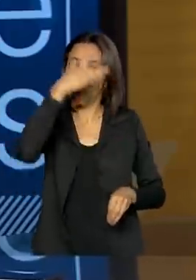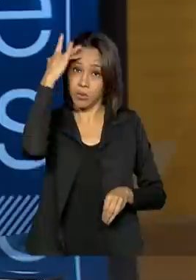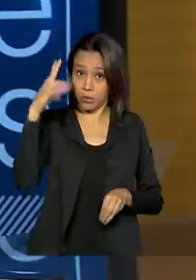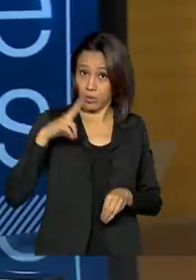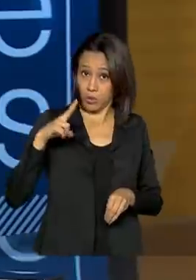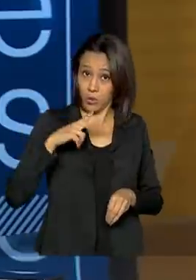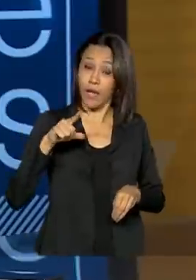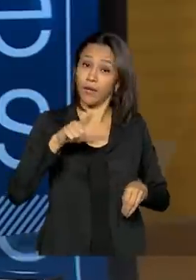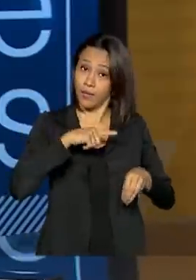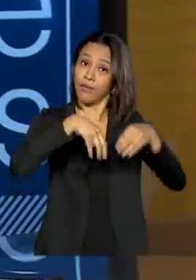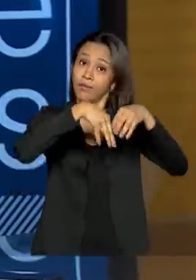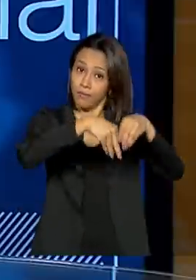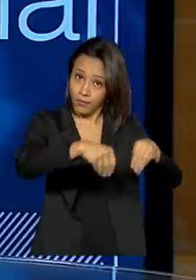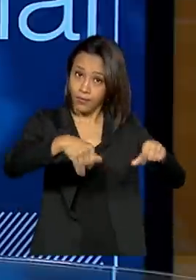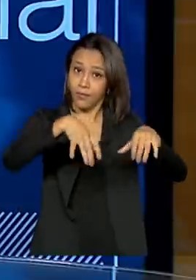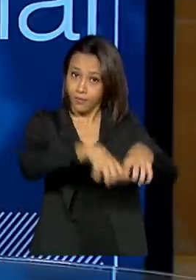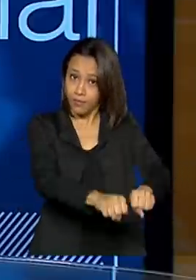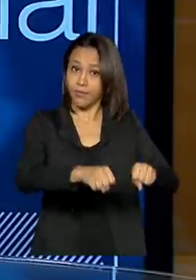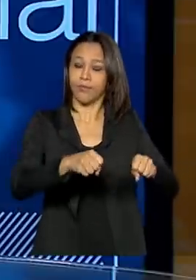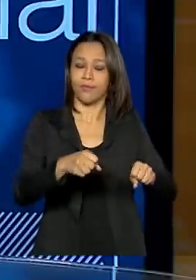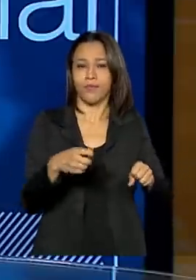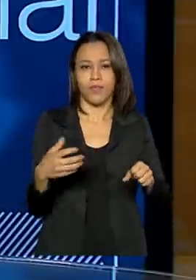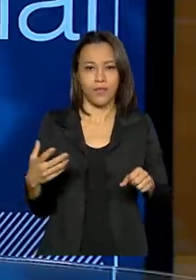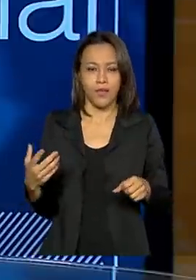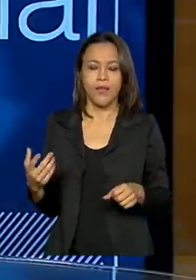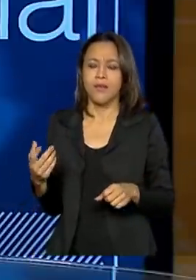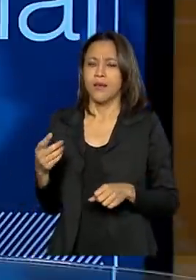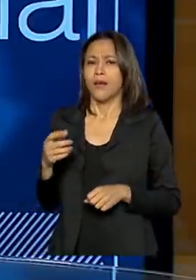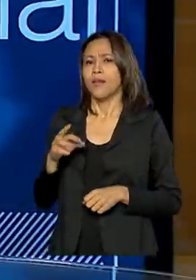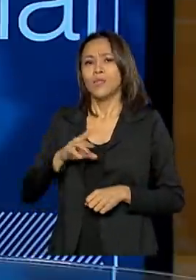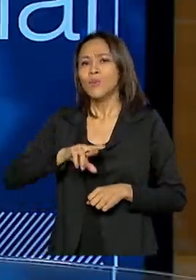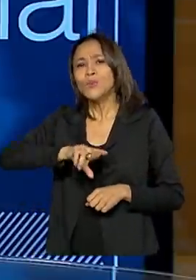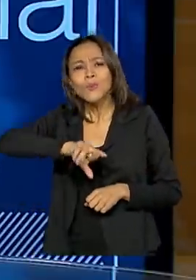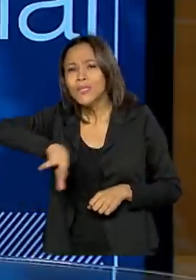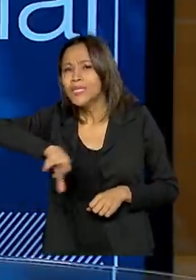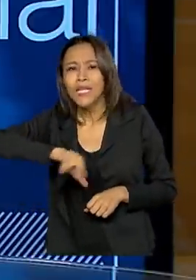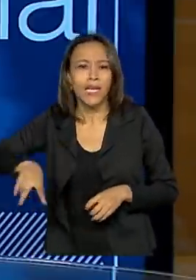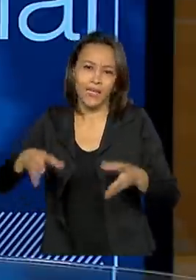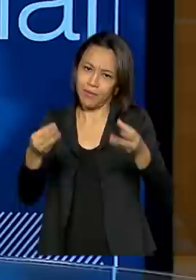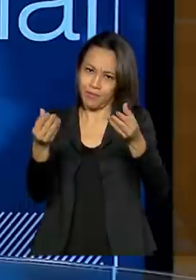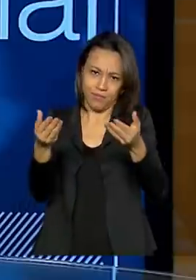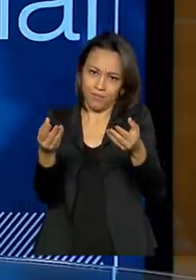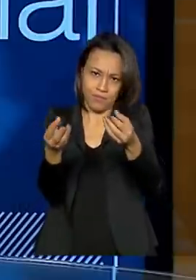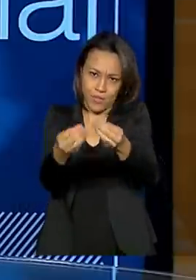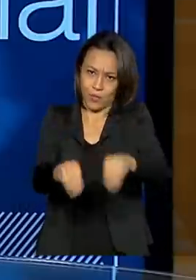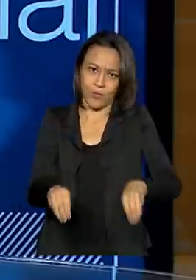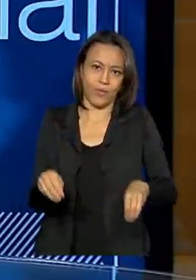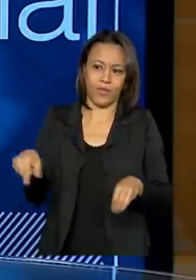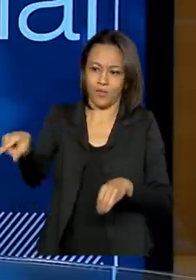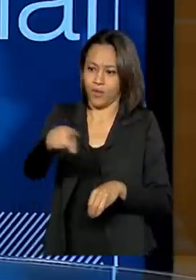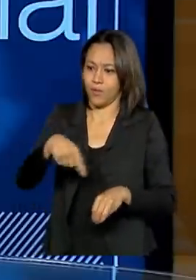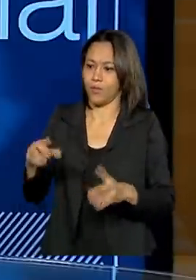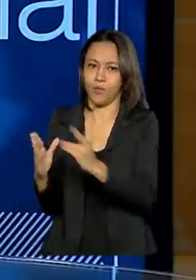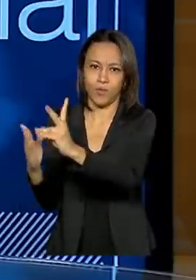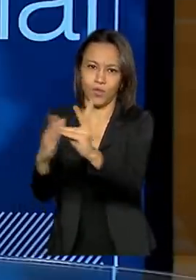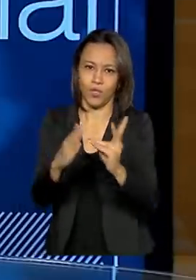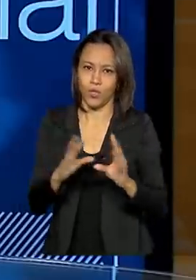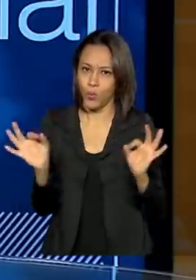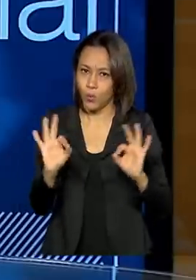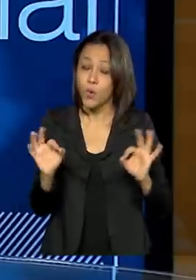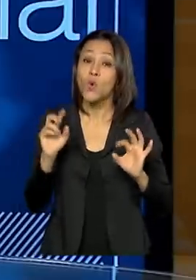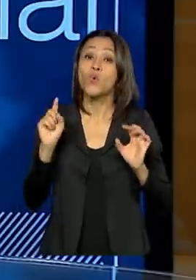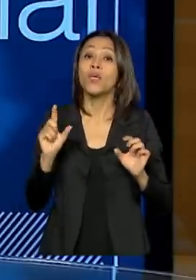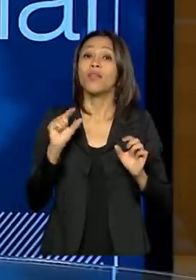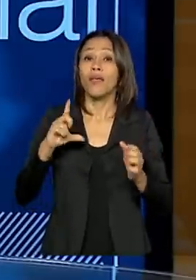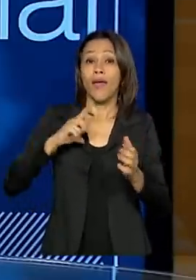as possíveis terras indígenas. Exatamente, não há prejuízo algum aos indígenas. O que há é segurança